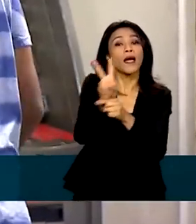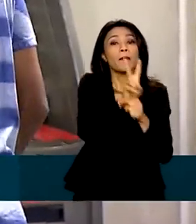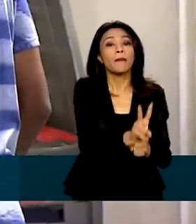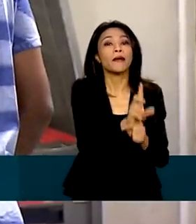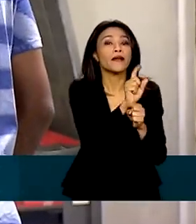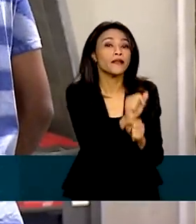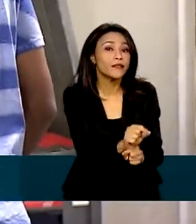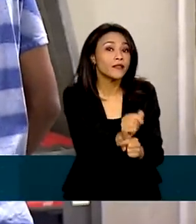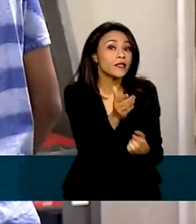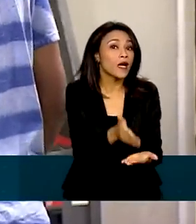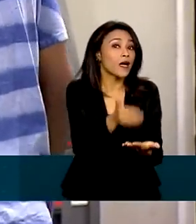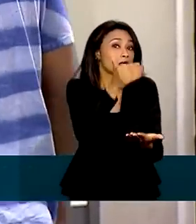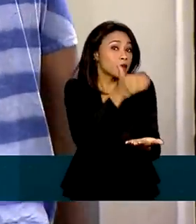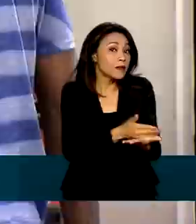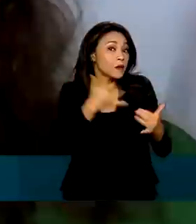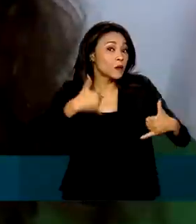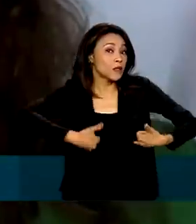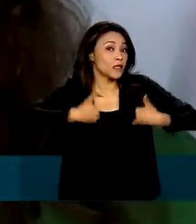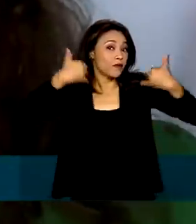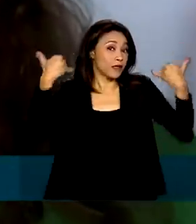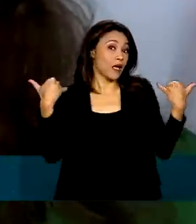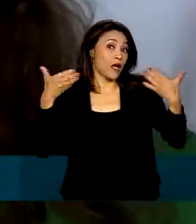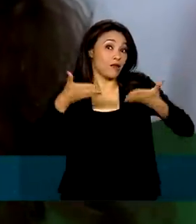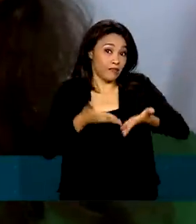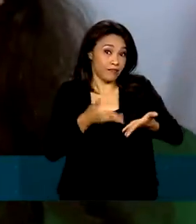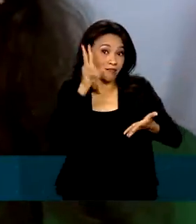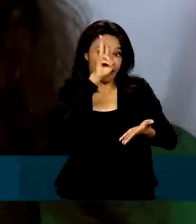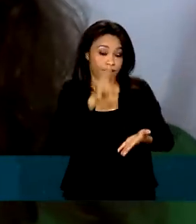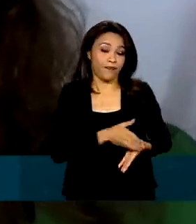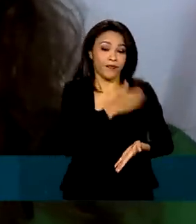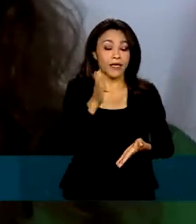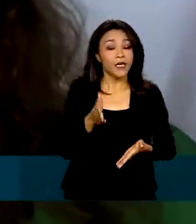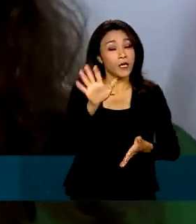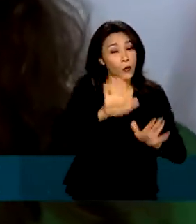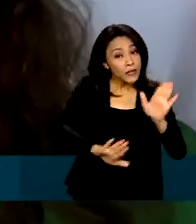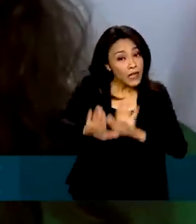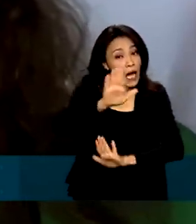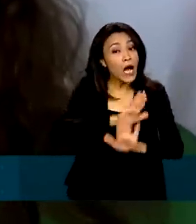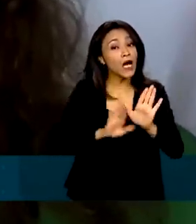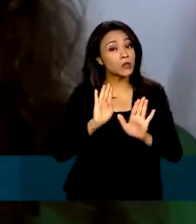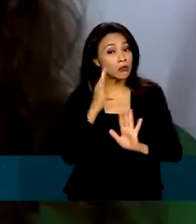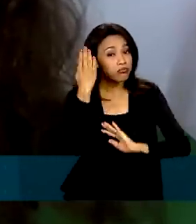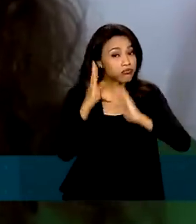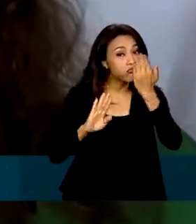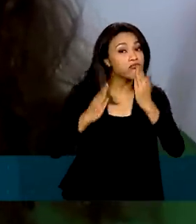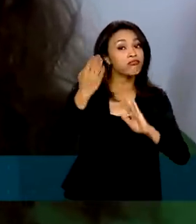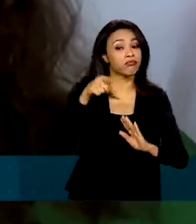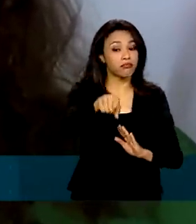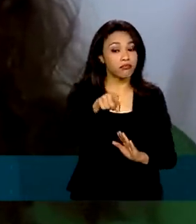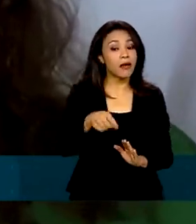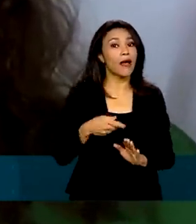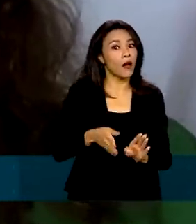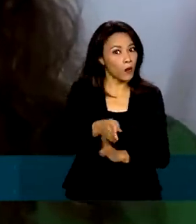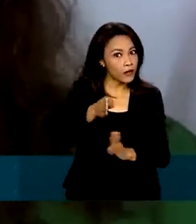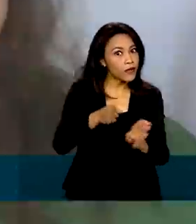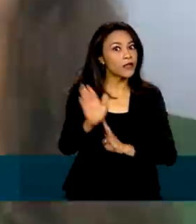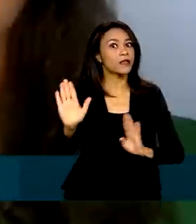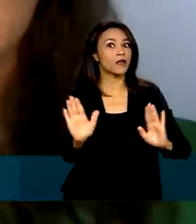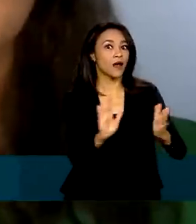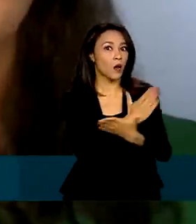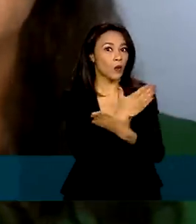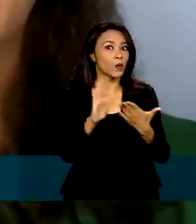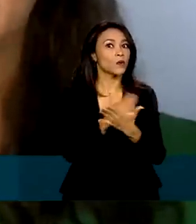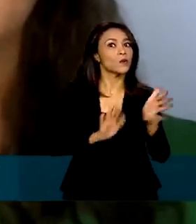antecipação do saque aniversário. E para evitar cair em fraudes, essa advogada recomenda alguns cuidados.